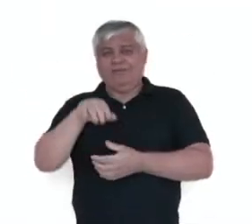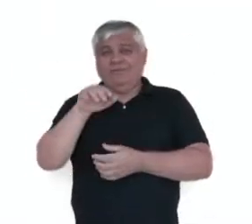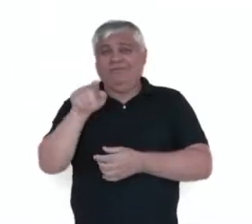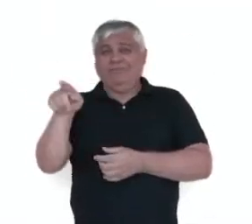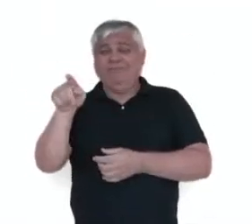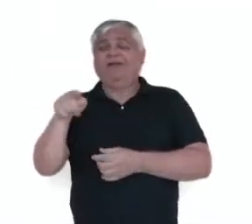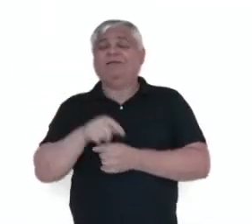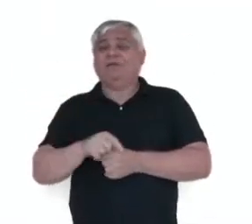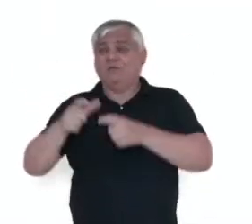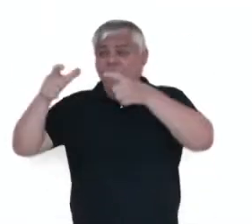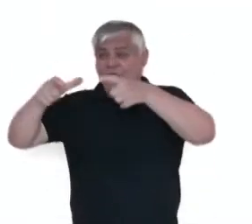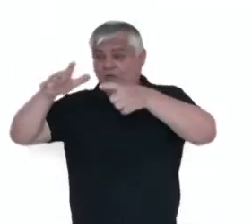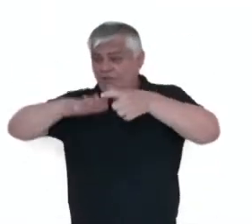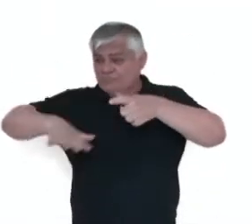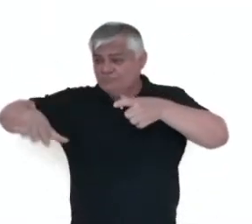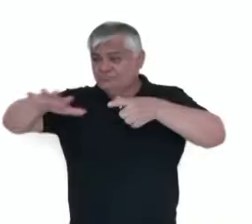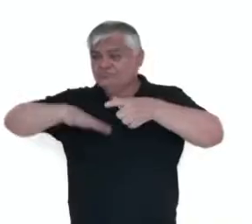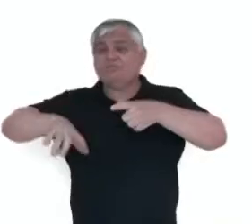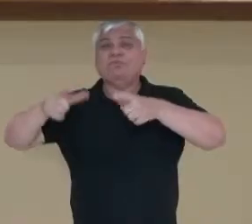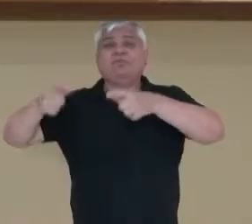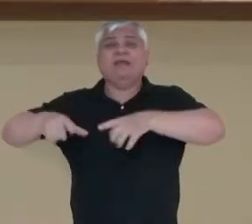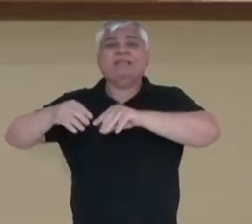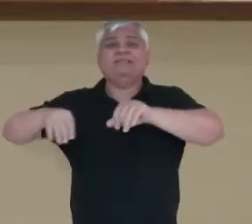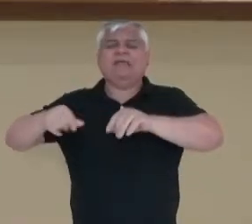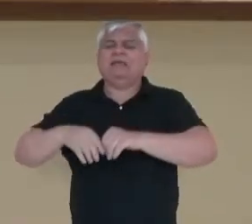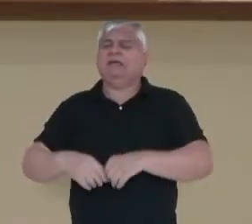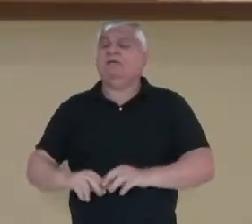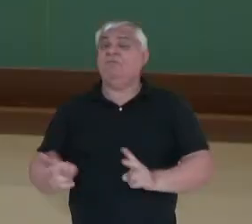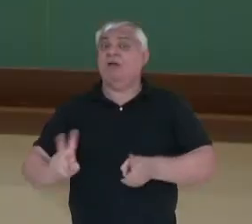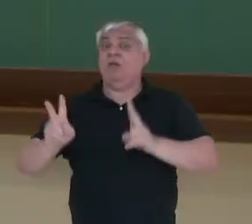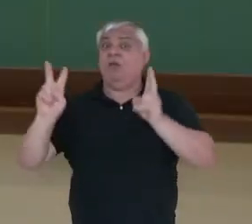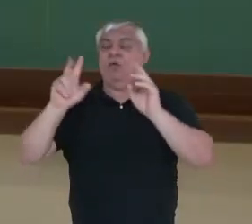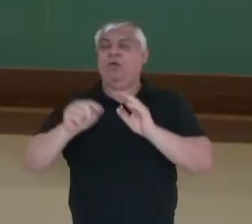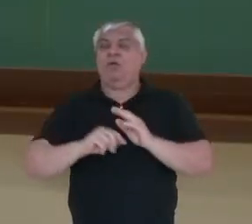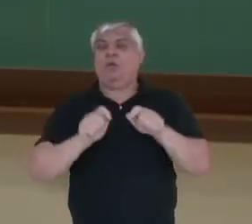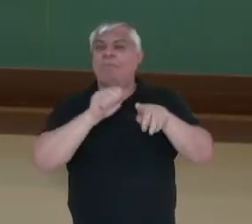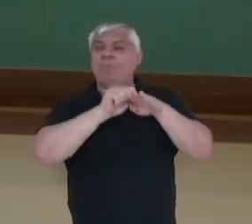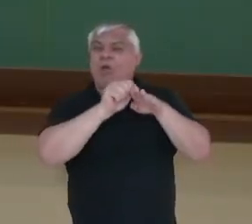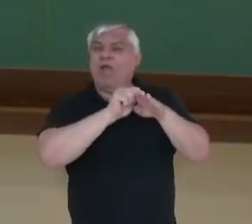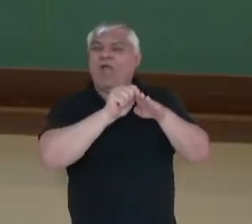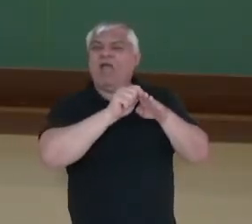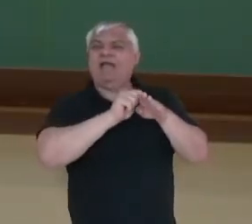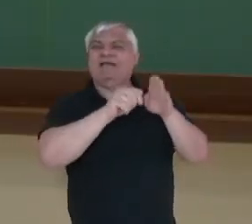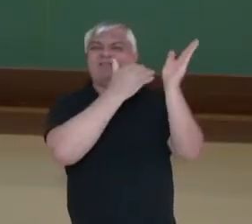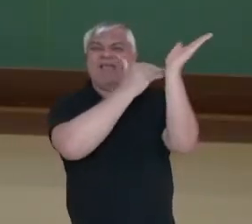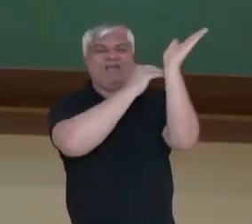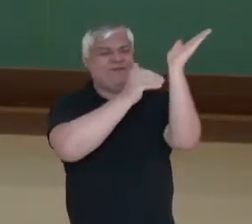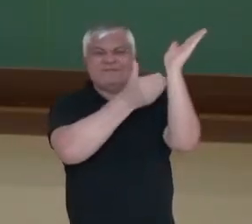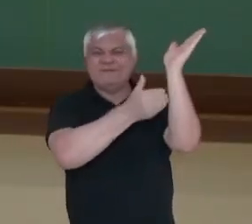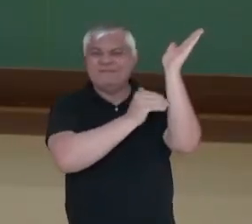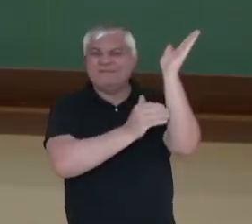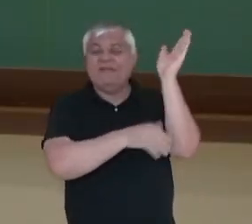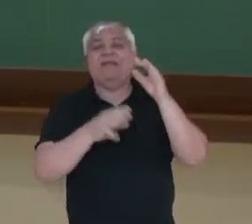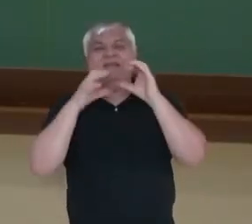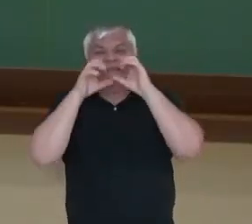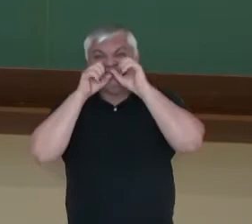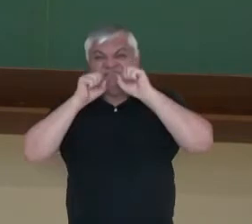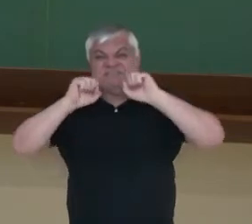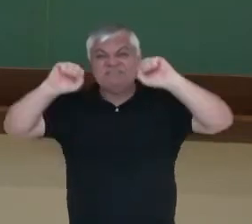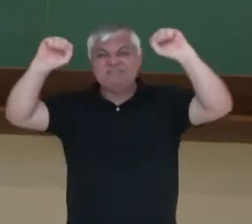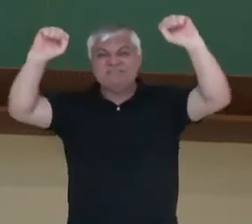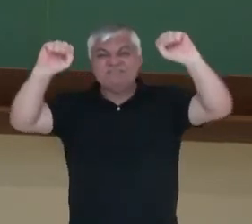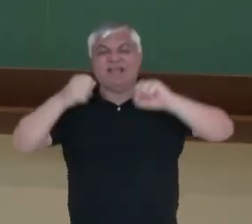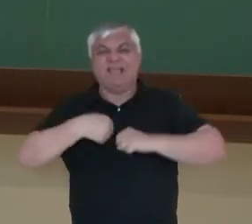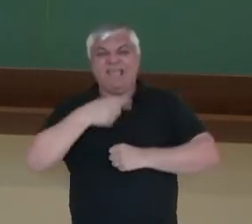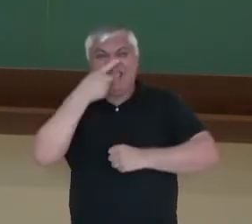território congolês, ele era riquíssimo em borracha e marfim e incrivelmente muito maior do que a própria